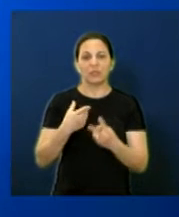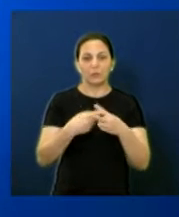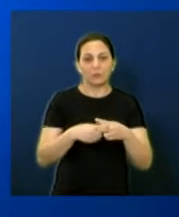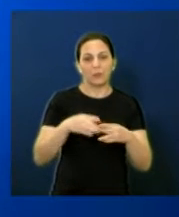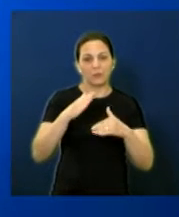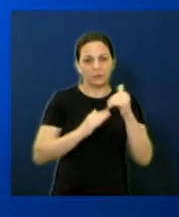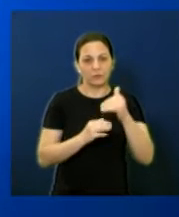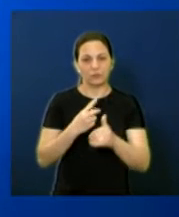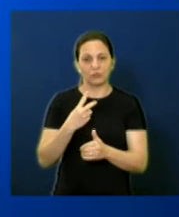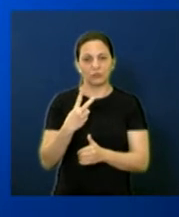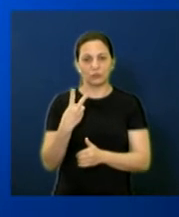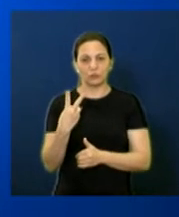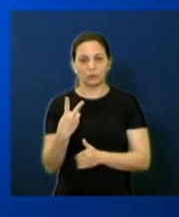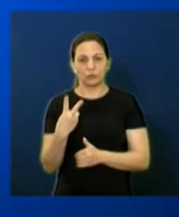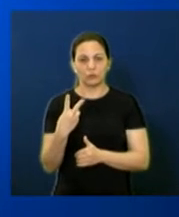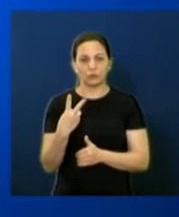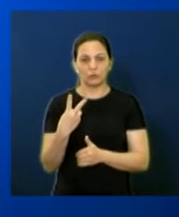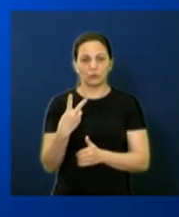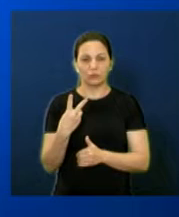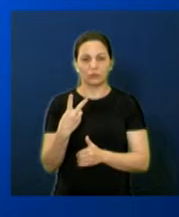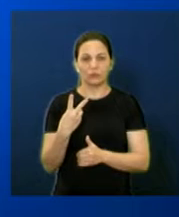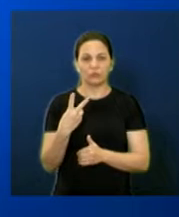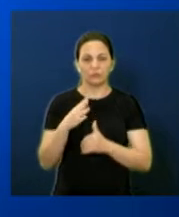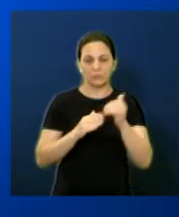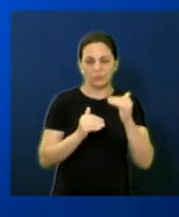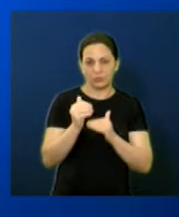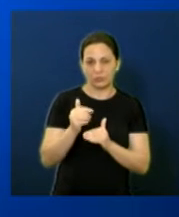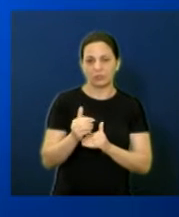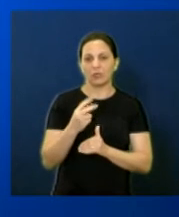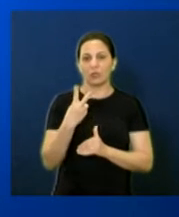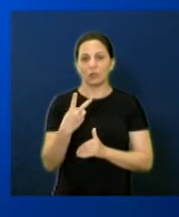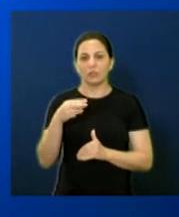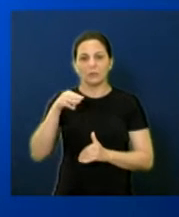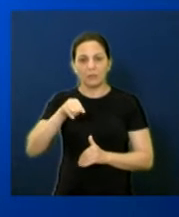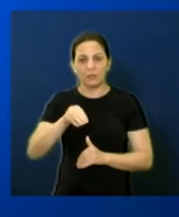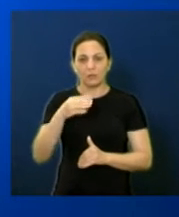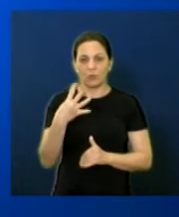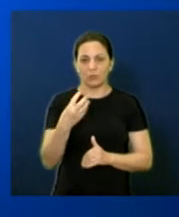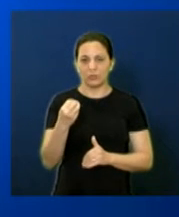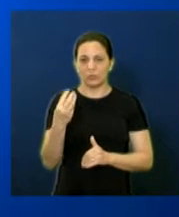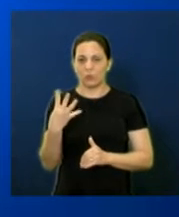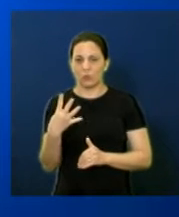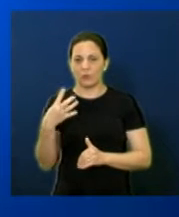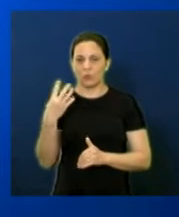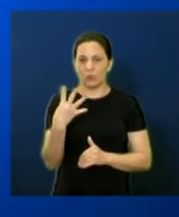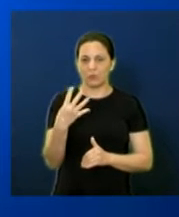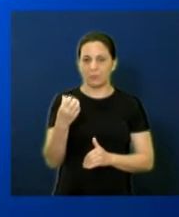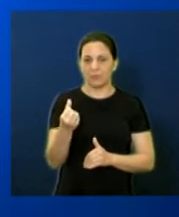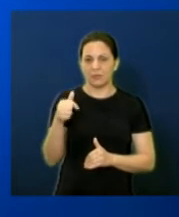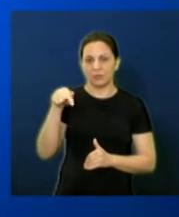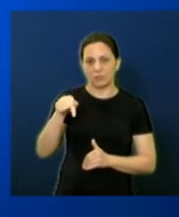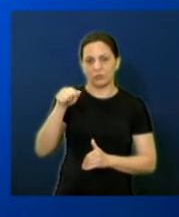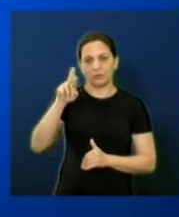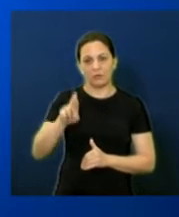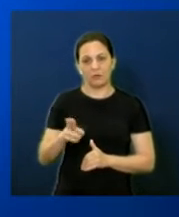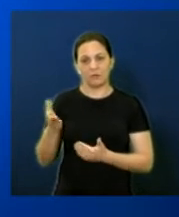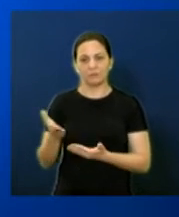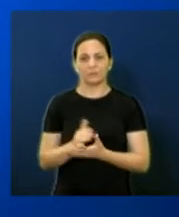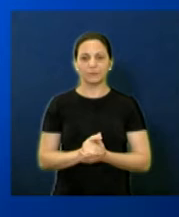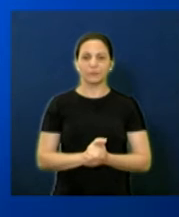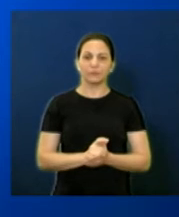atividades 2.404.467.